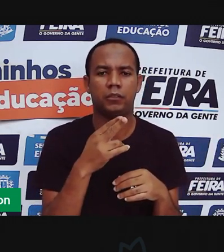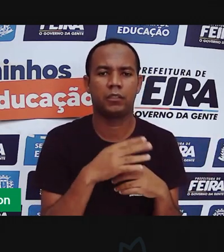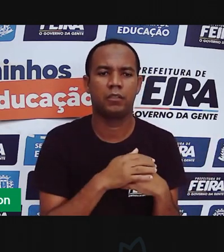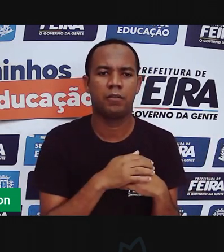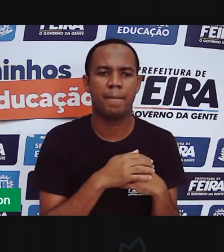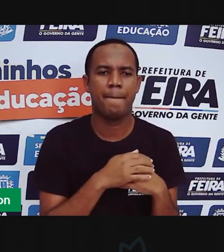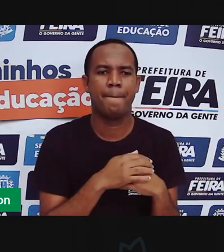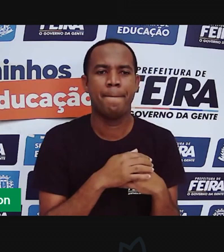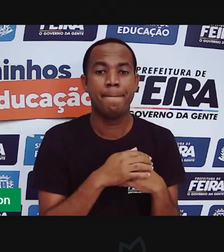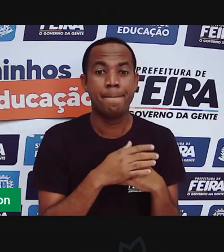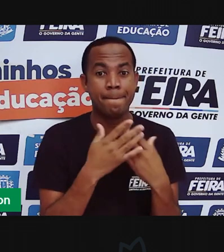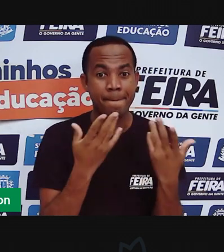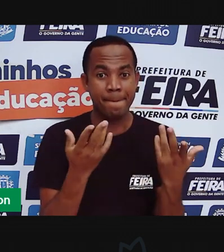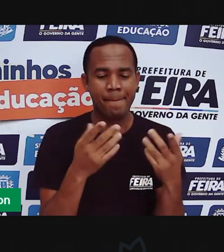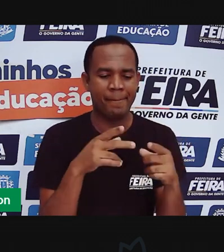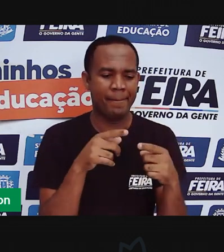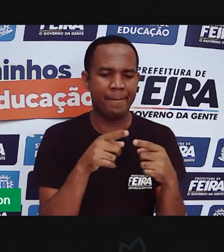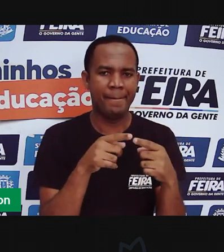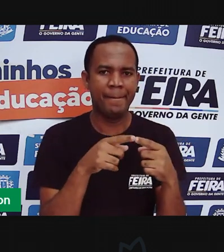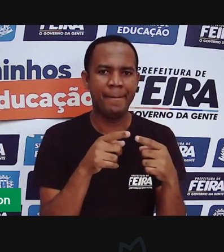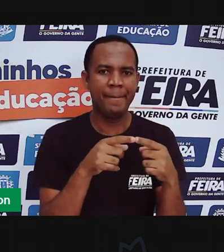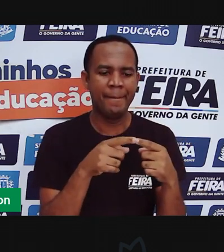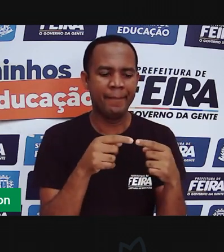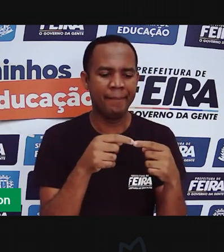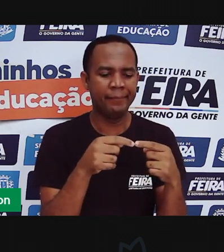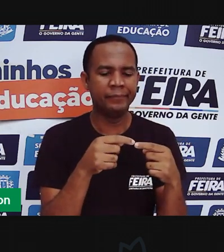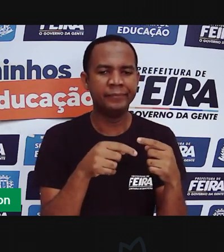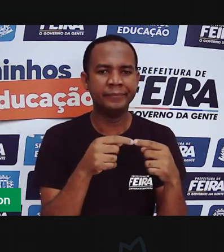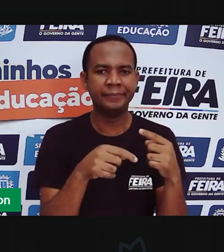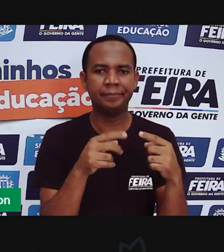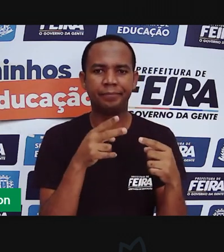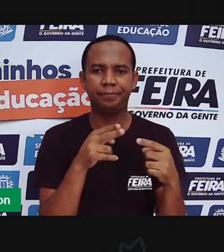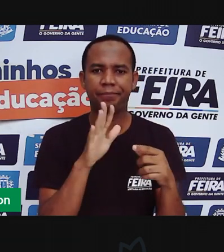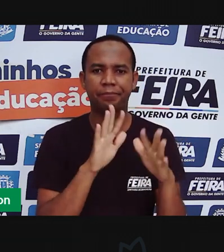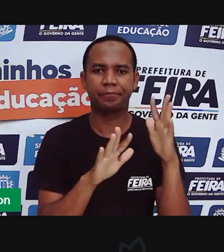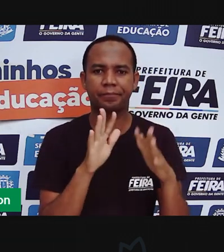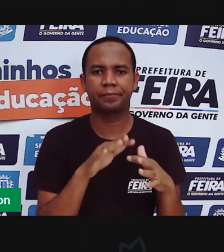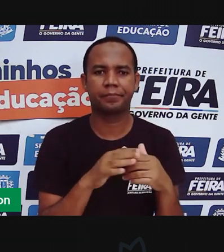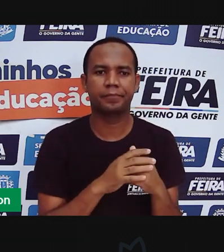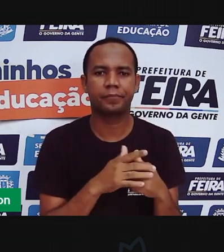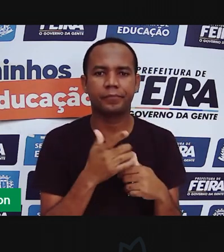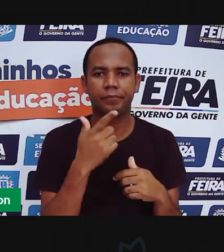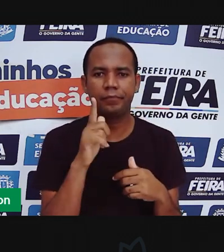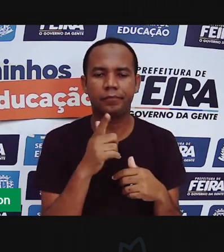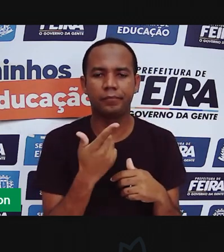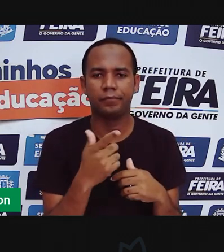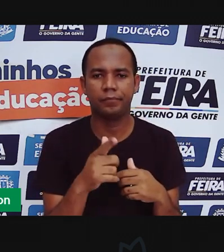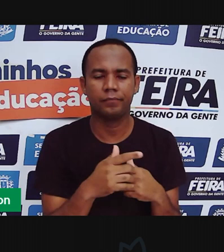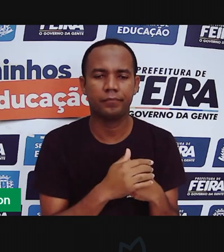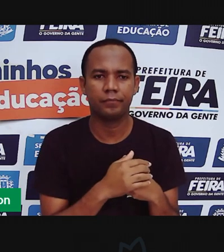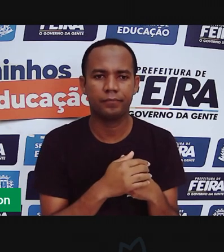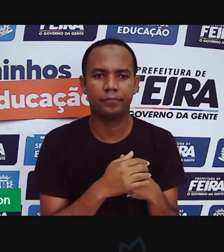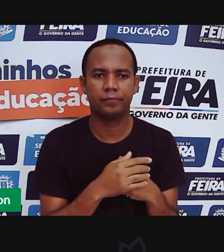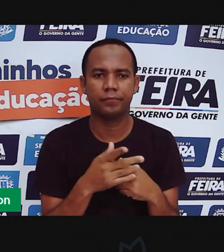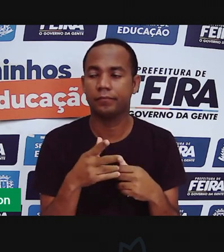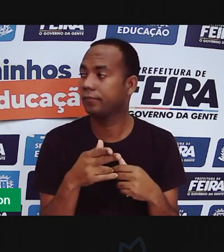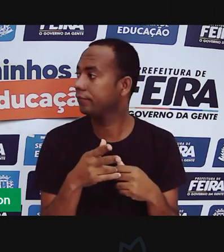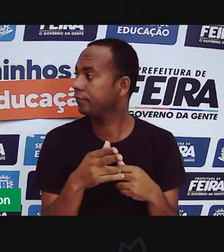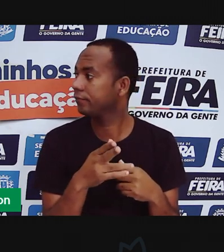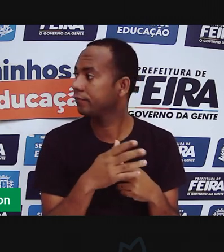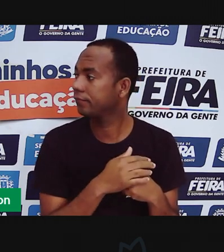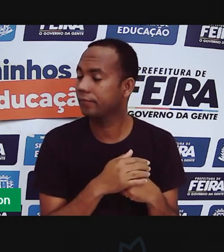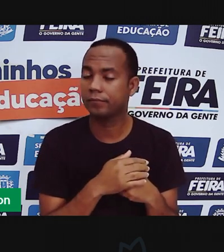Lembrando que é tesoura pra vocês, né? Precisa ser uma tesoura sem ponta. E na hora de cortar aqui, viu Anderson?